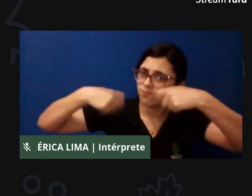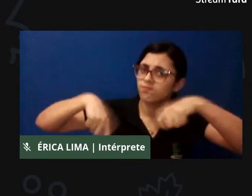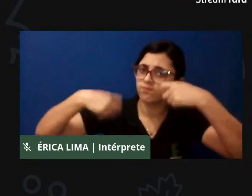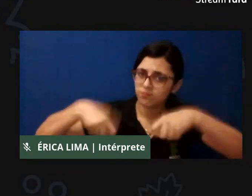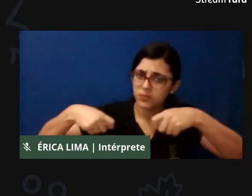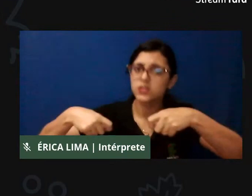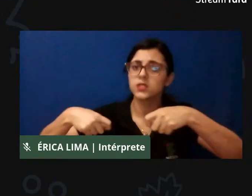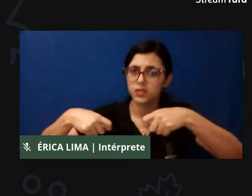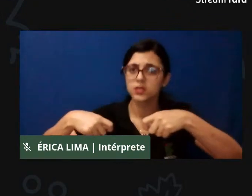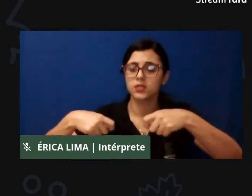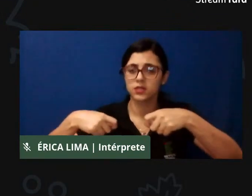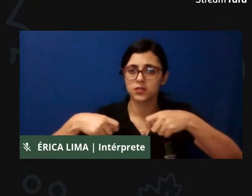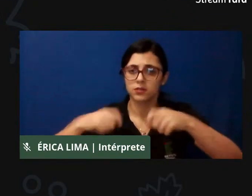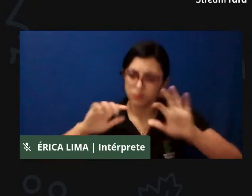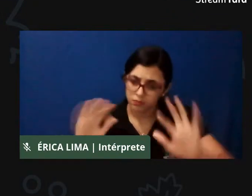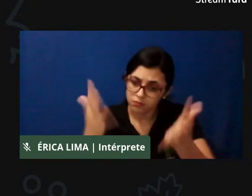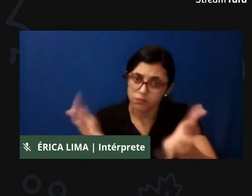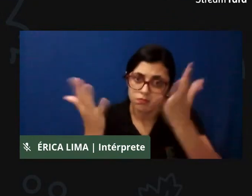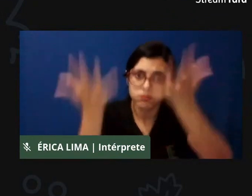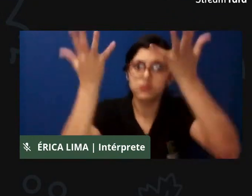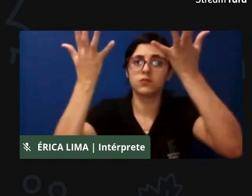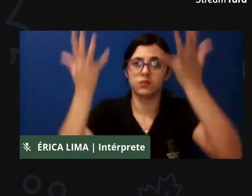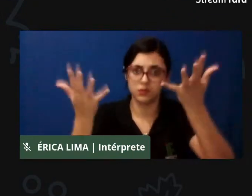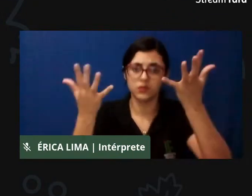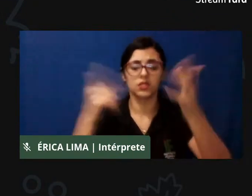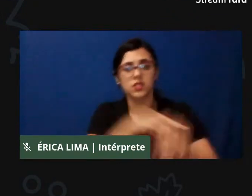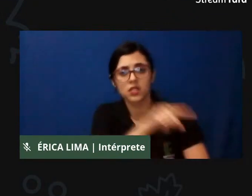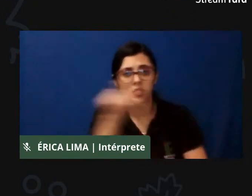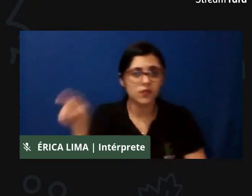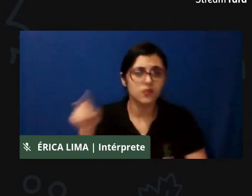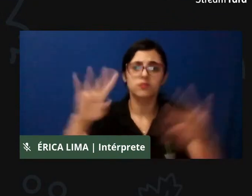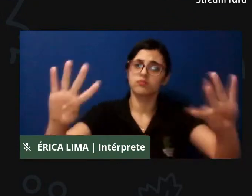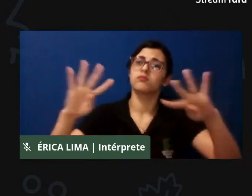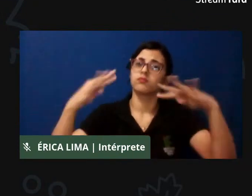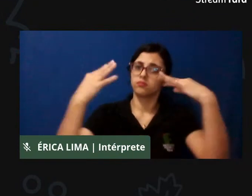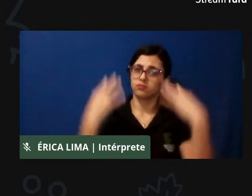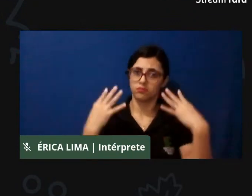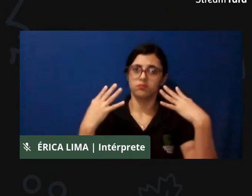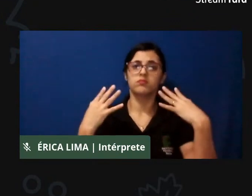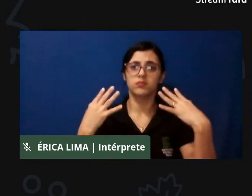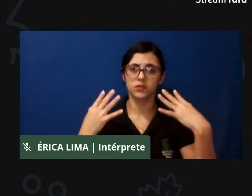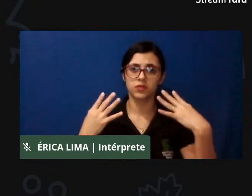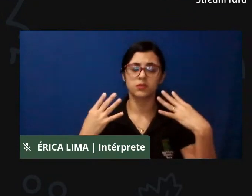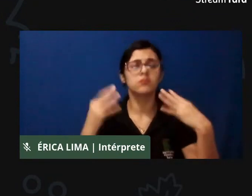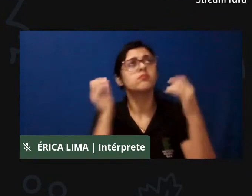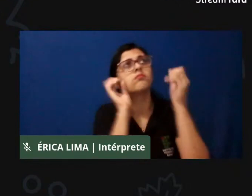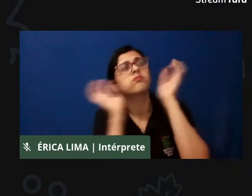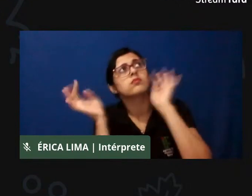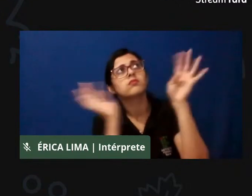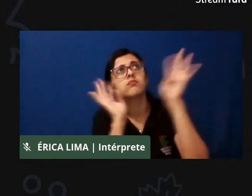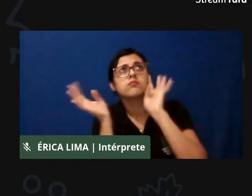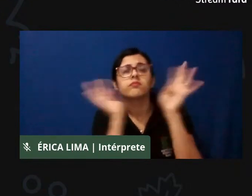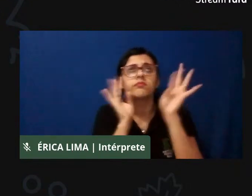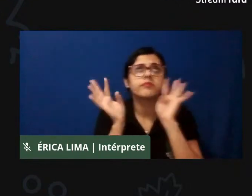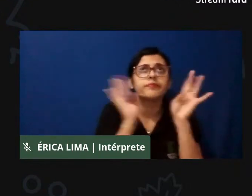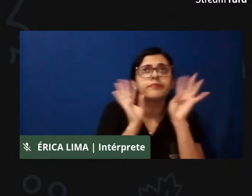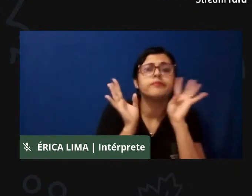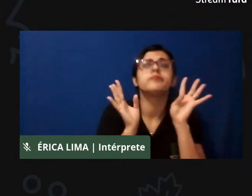fazer com que quem nos assistam comece a refletir, comece a pensar